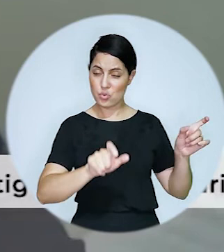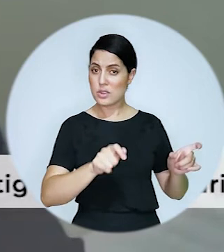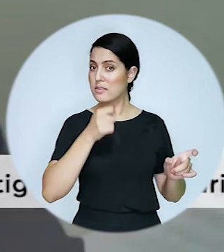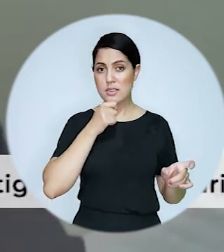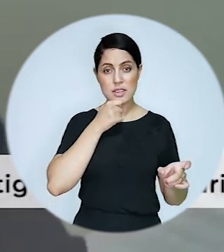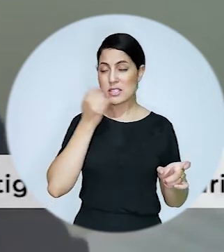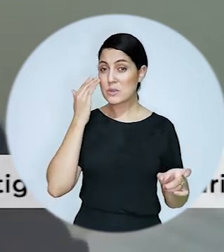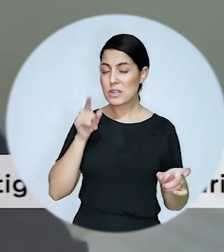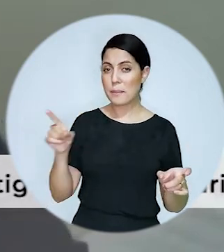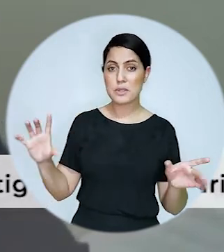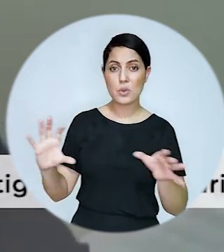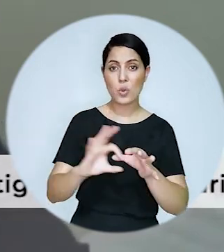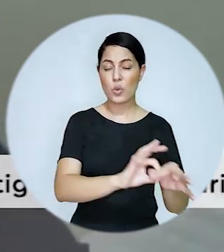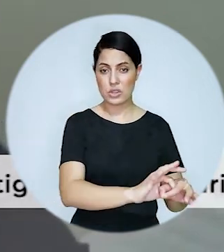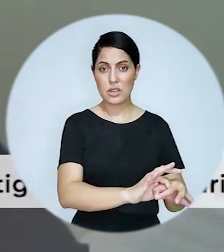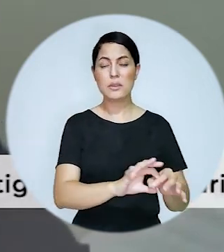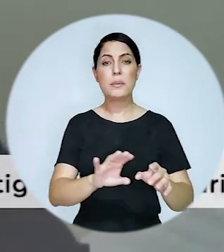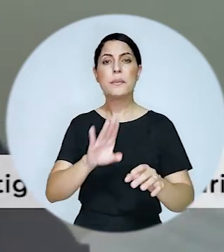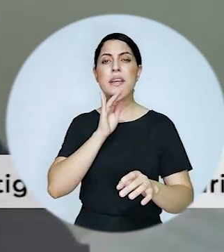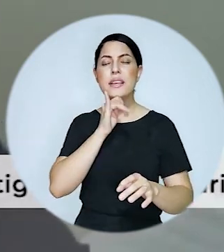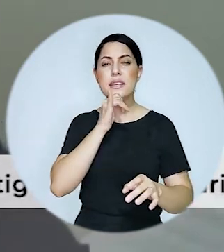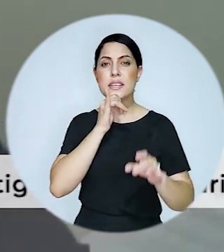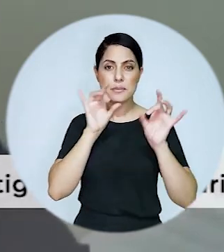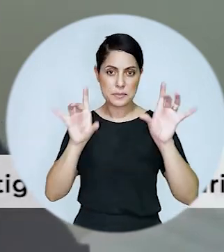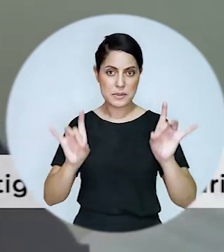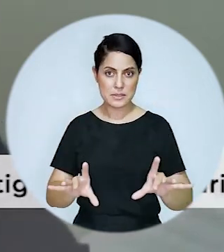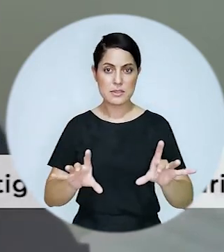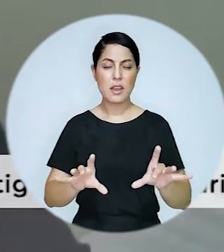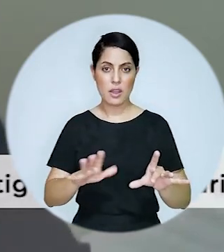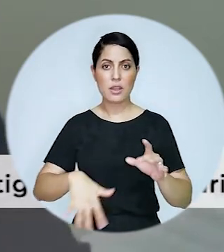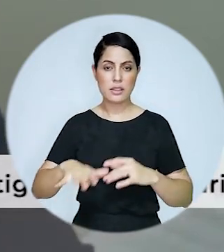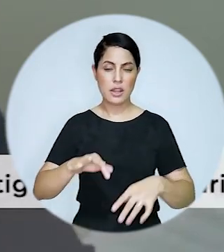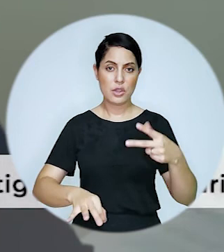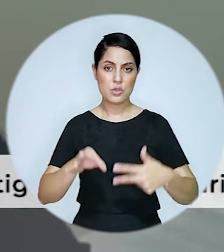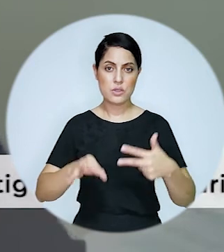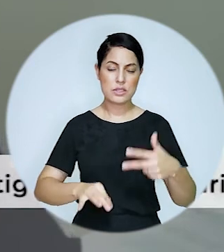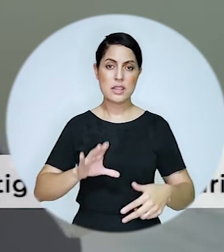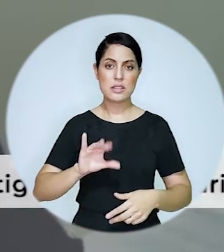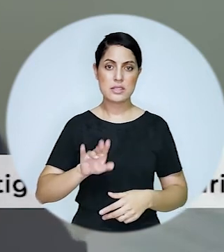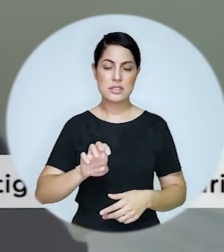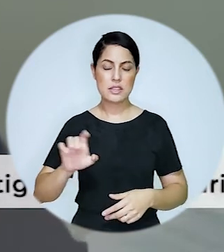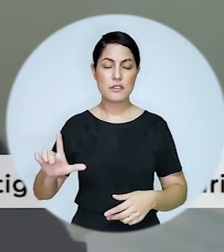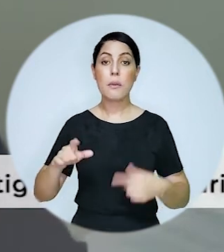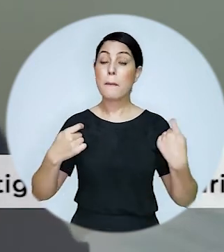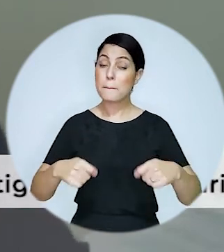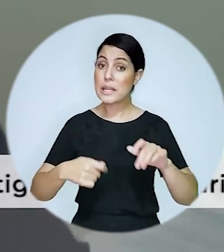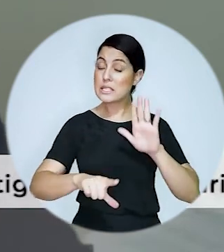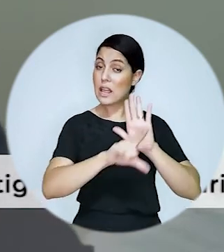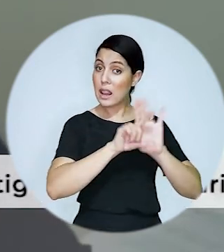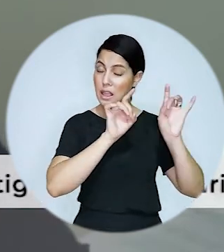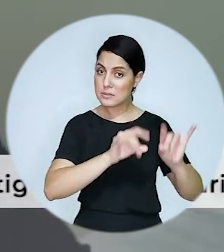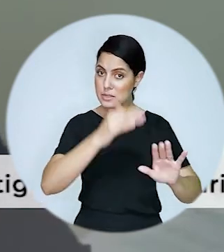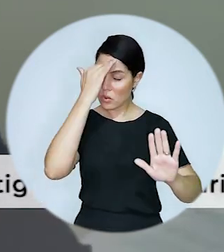leídos para aqueles principalmente afeitos aos juizados especiais cíveis se atenham a legislação especial aos tratados ou